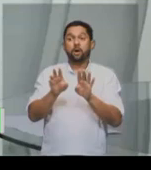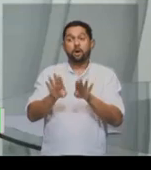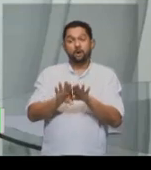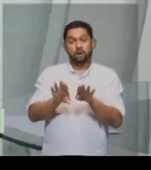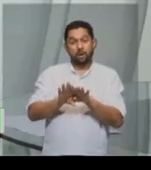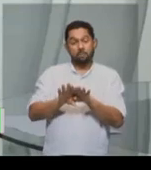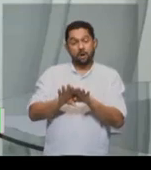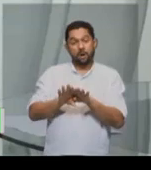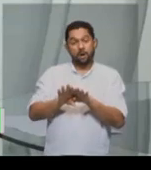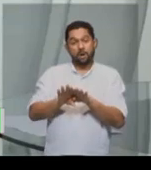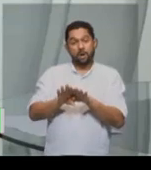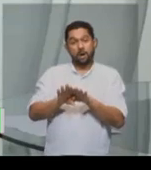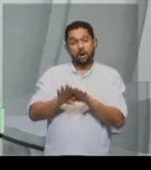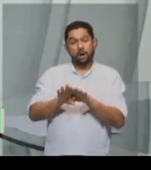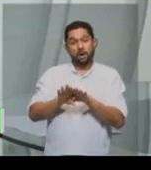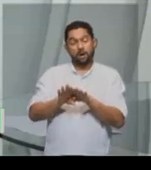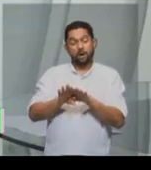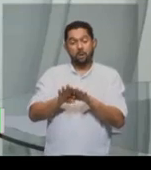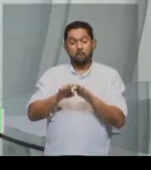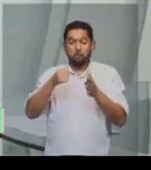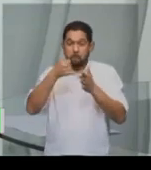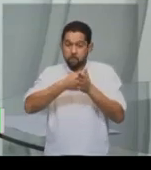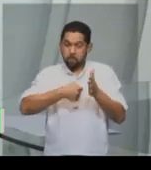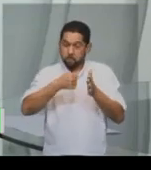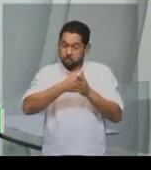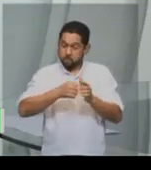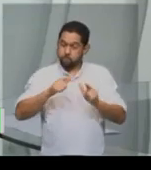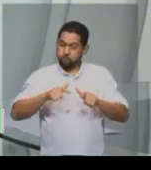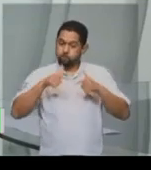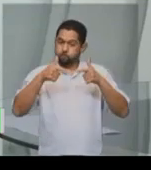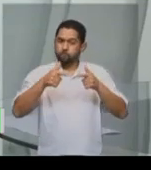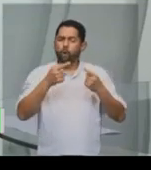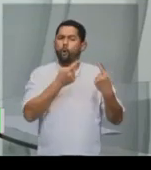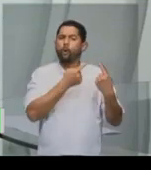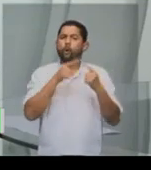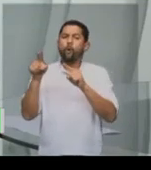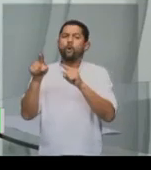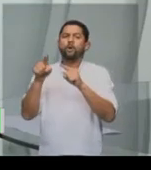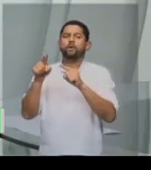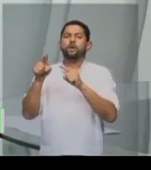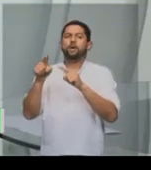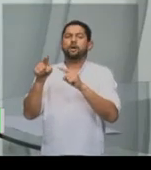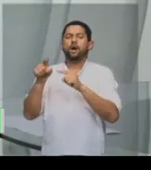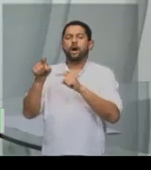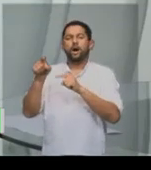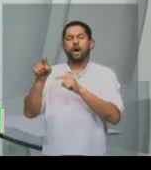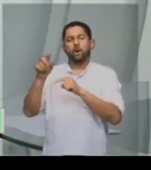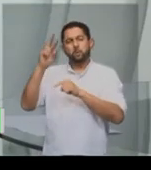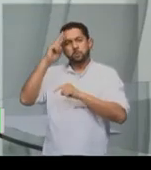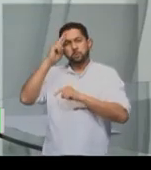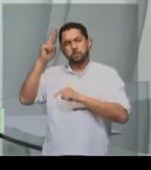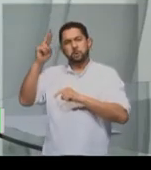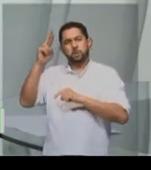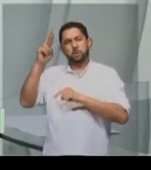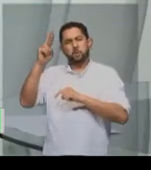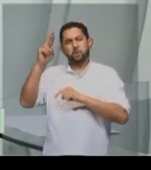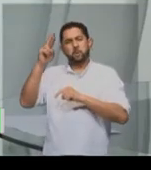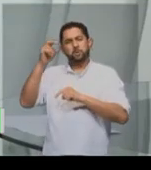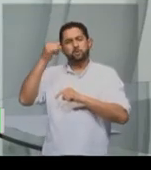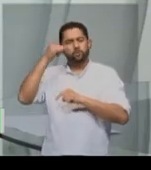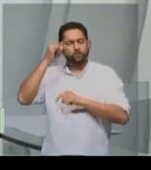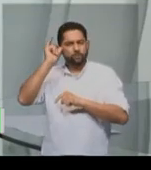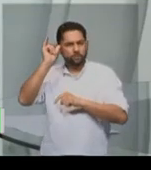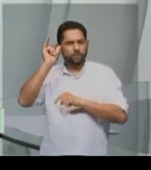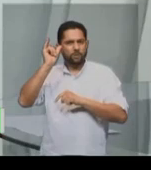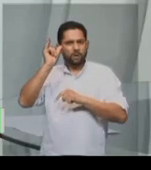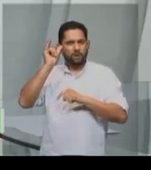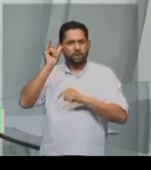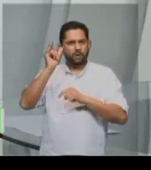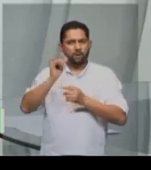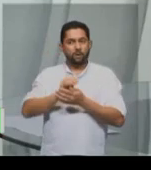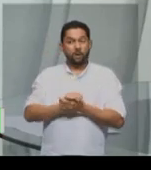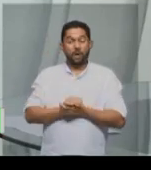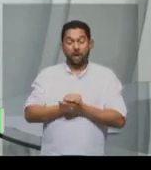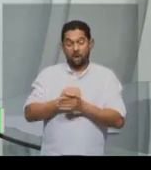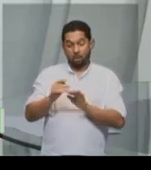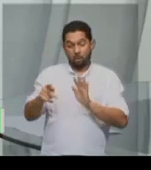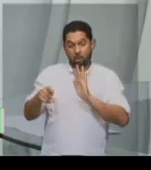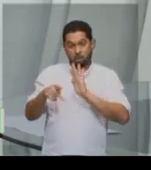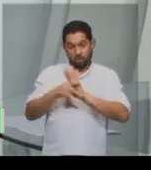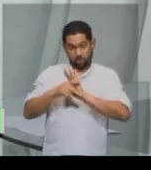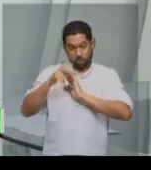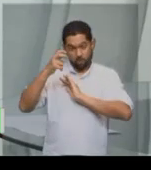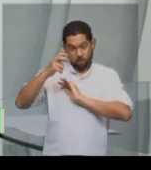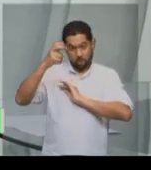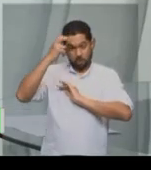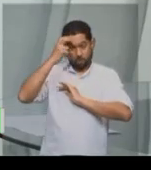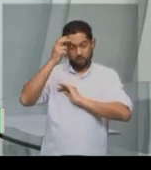resistência desses escravizados contra a opressão dos senhores. Então, é um elemento cultural brasileiro